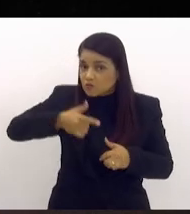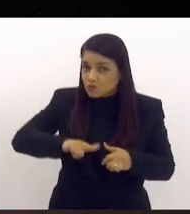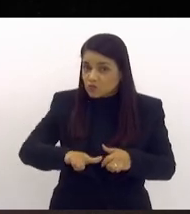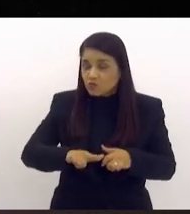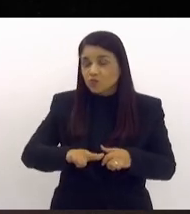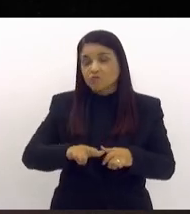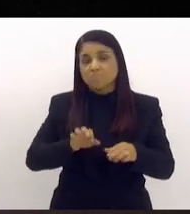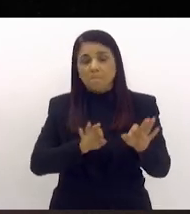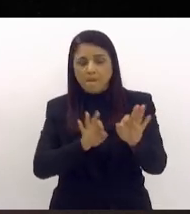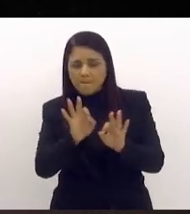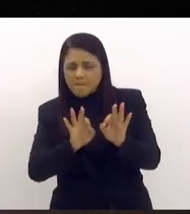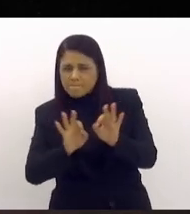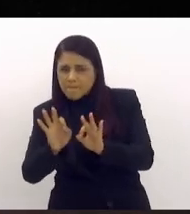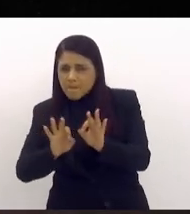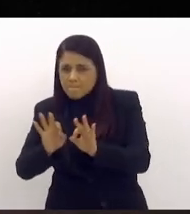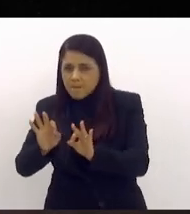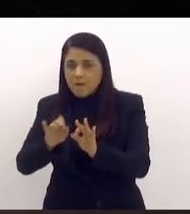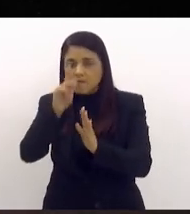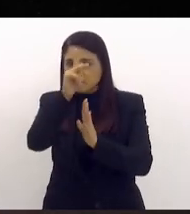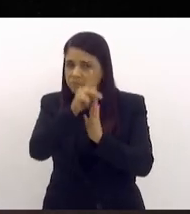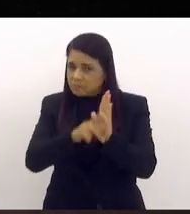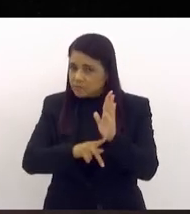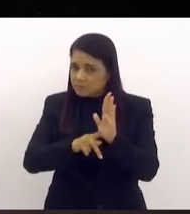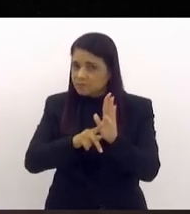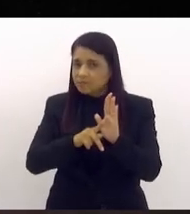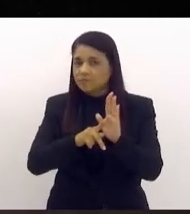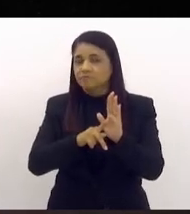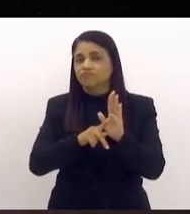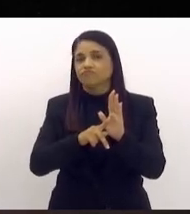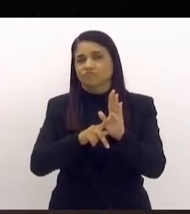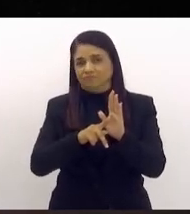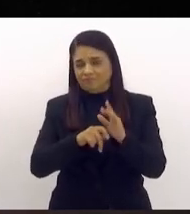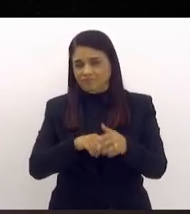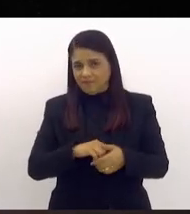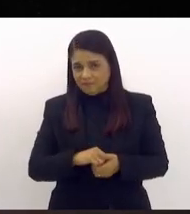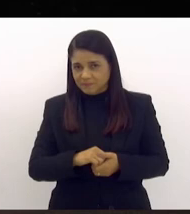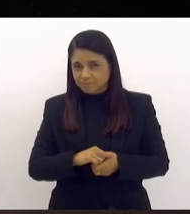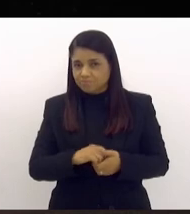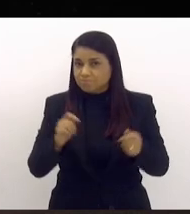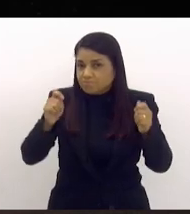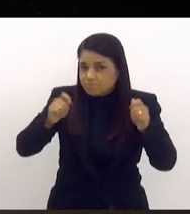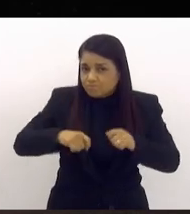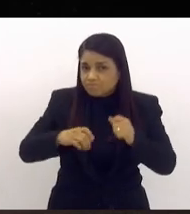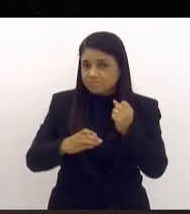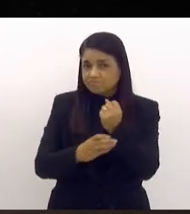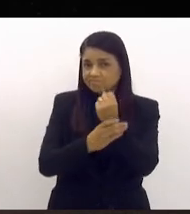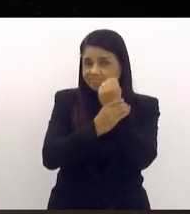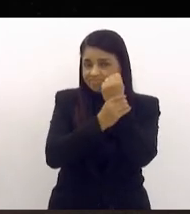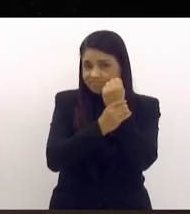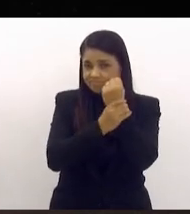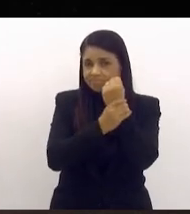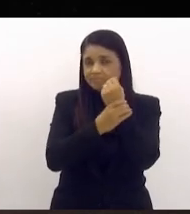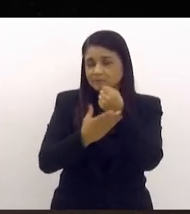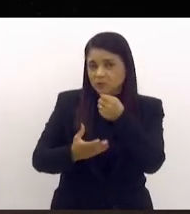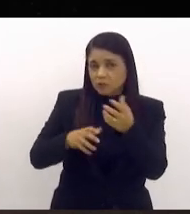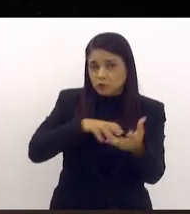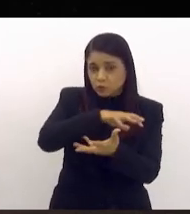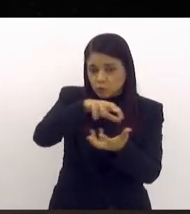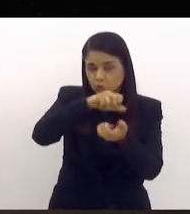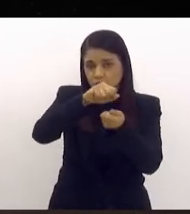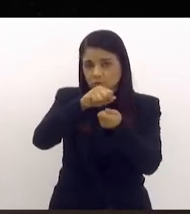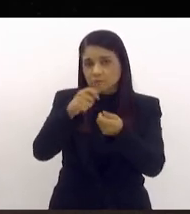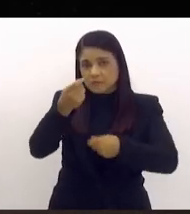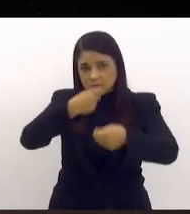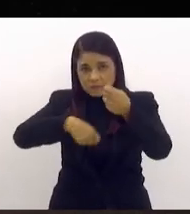muito bem esses projetos estruturantes que podem garantir sustentabilidade